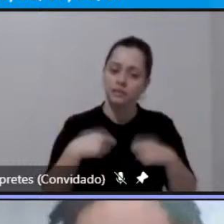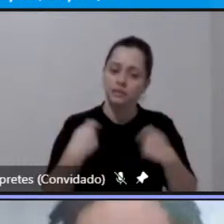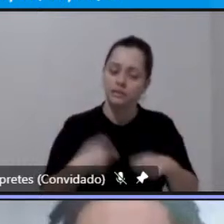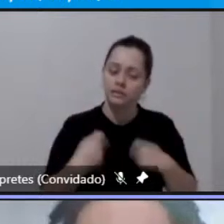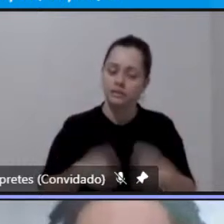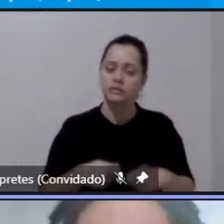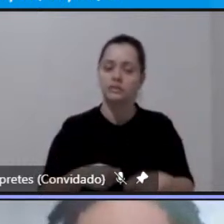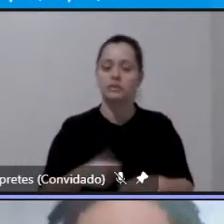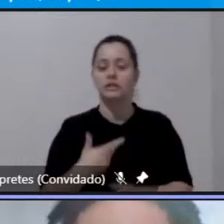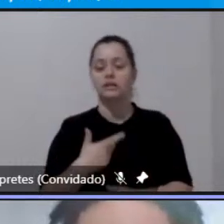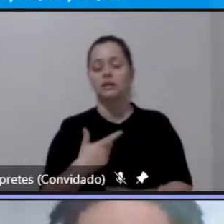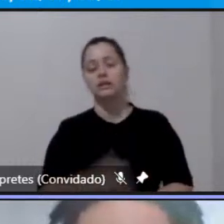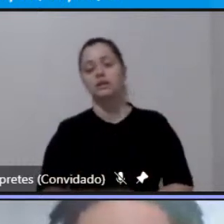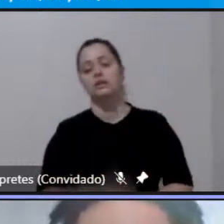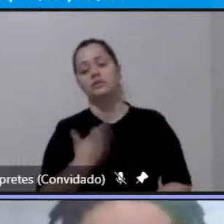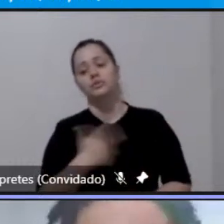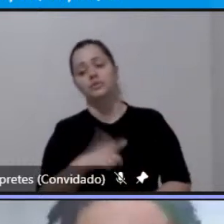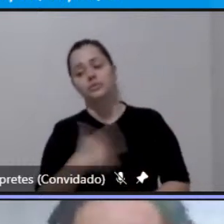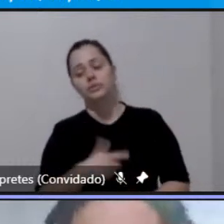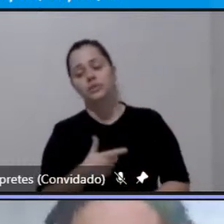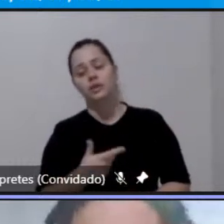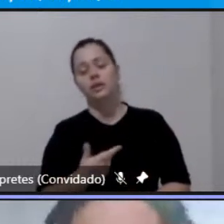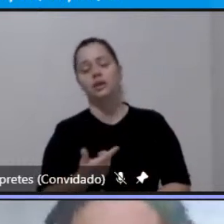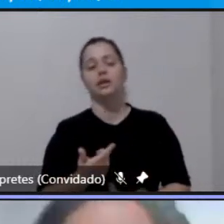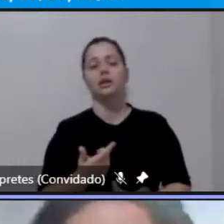menos atendidas por esse serviço pode passar Daniel